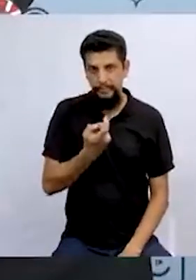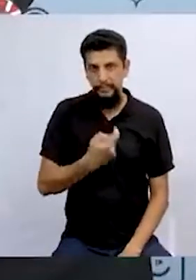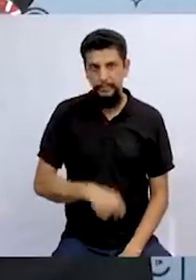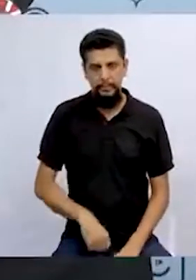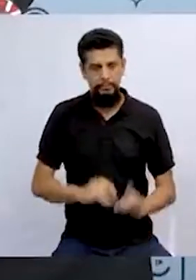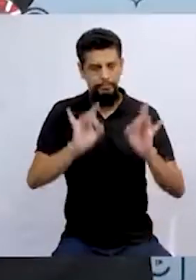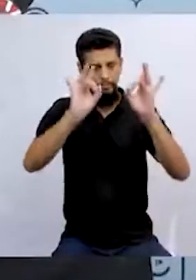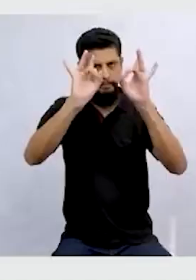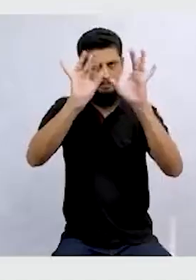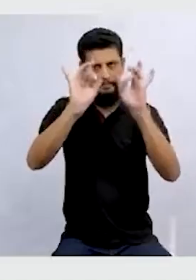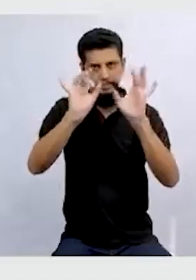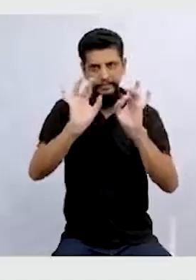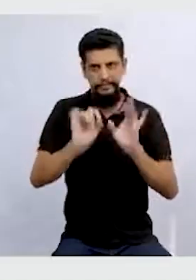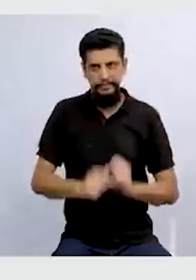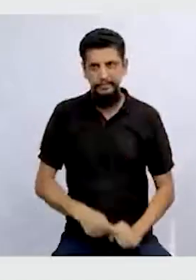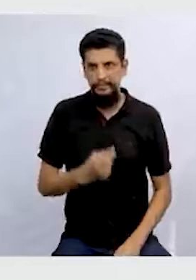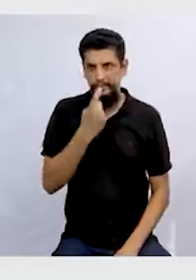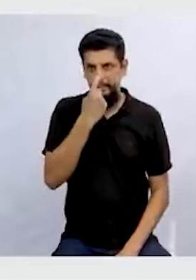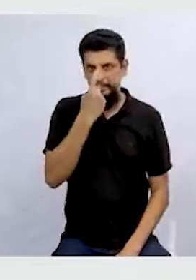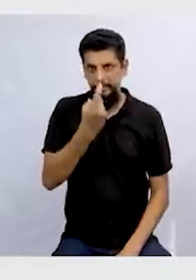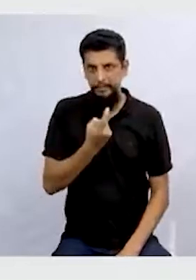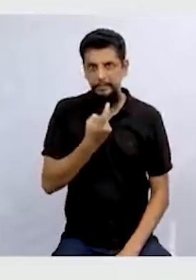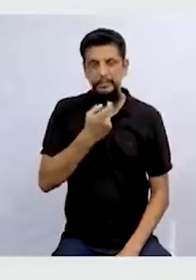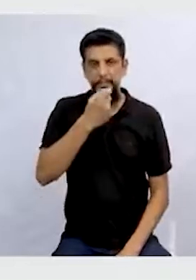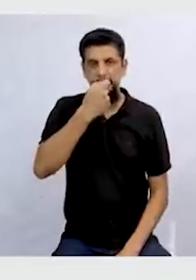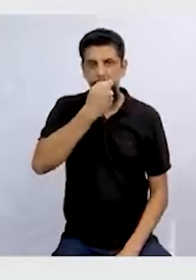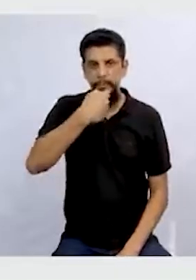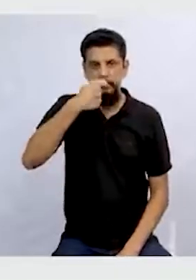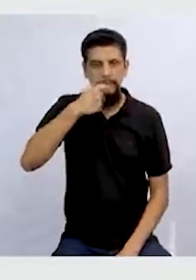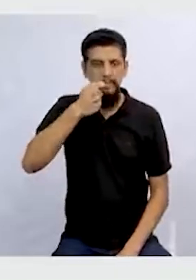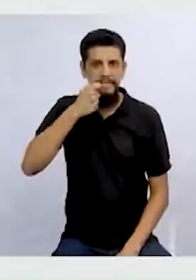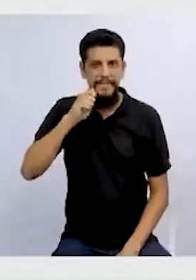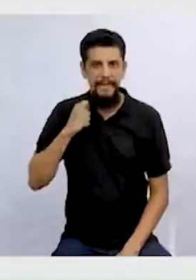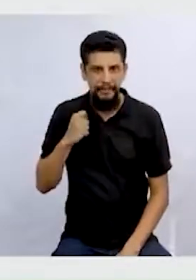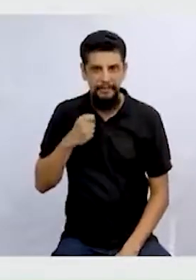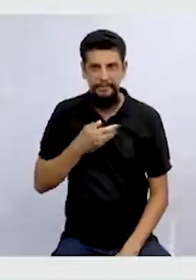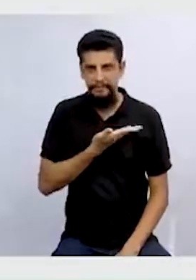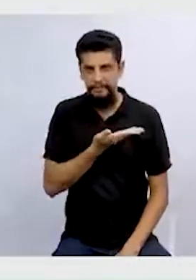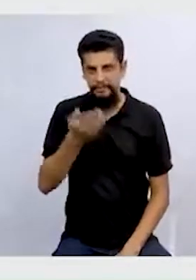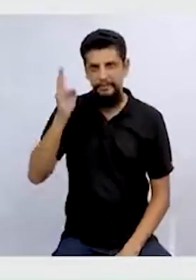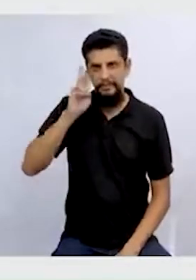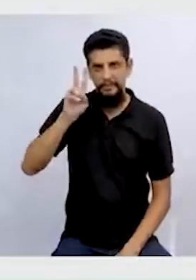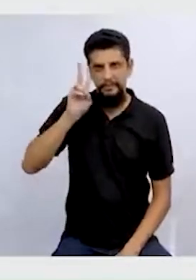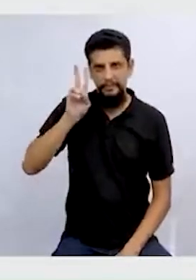toda especial é a bruxa do batom borrado.